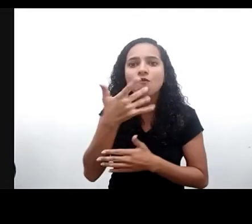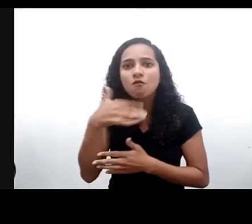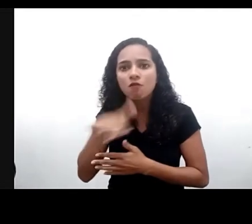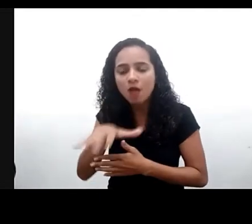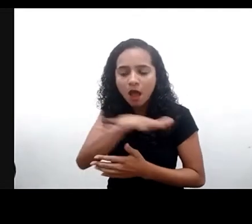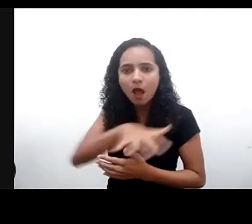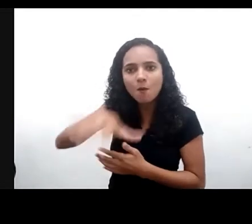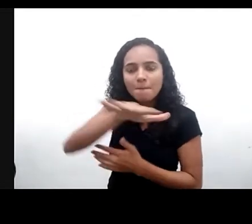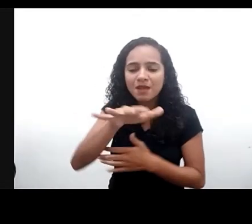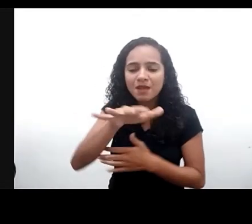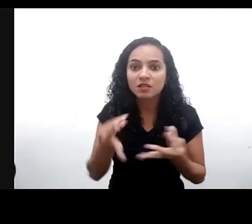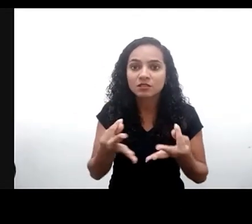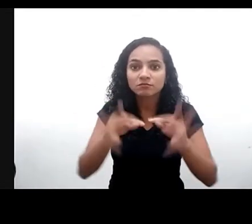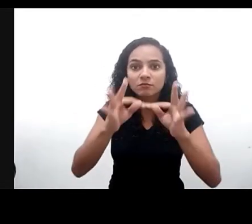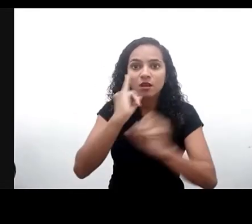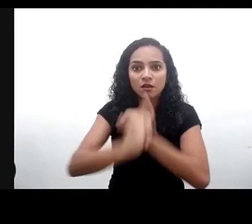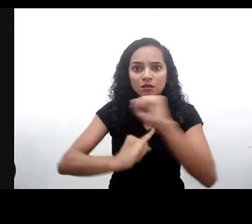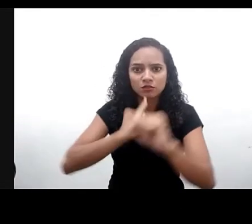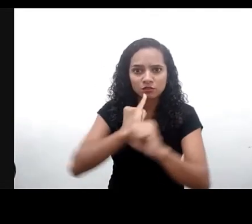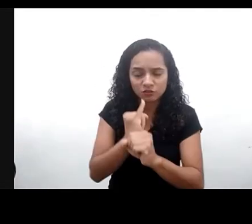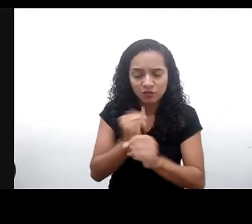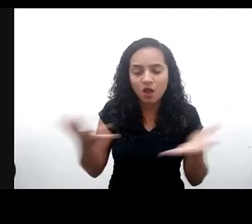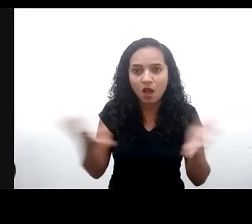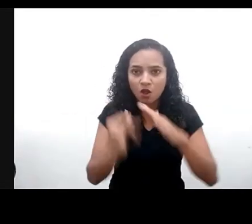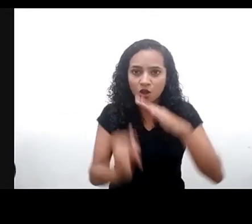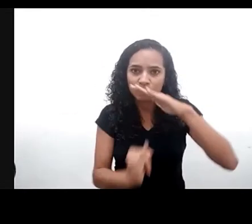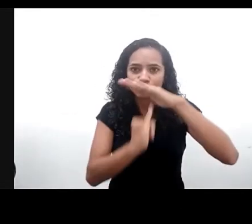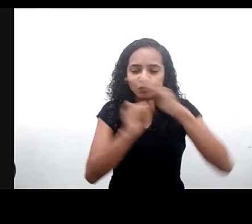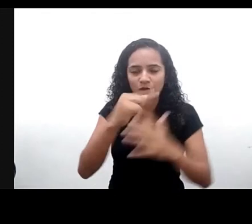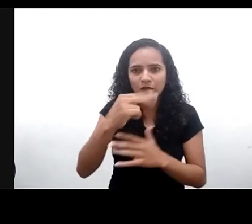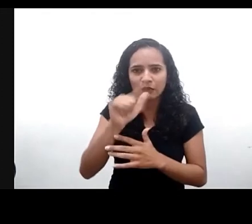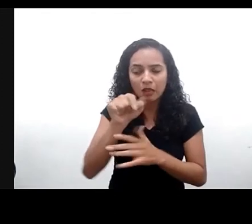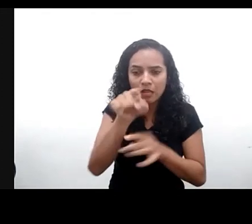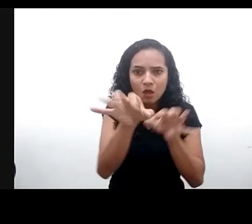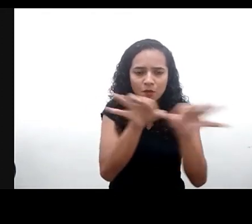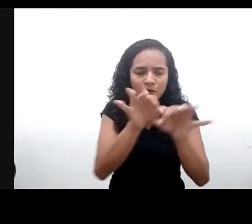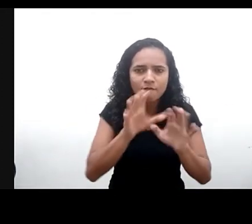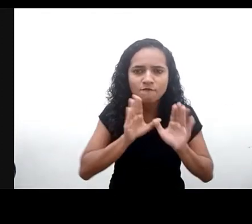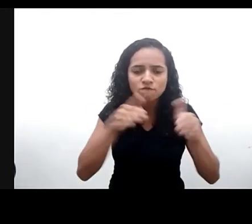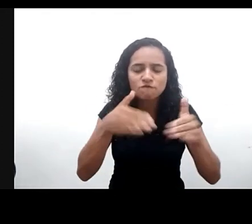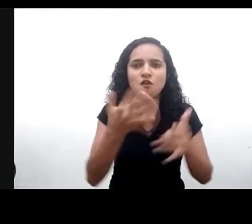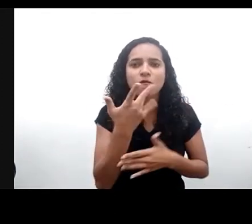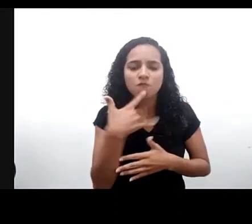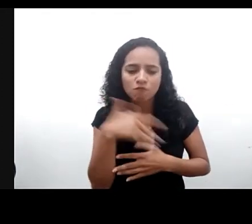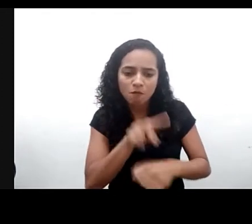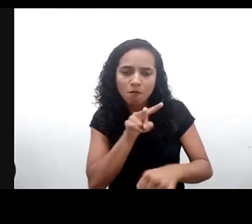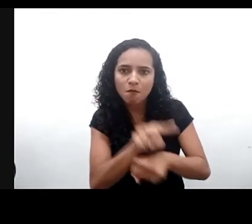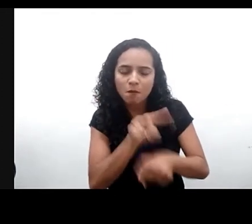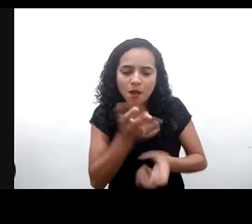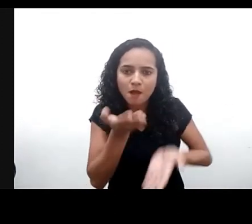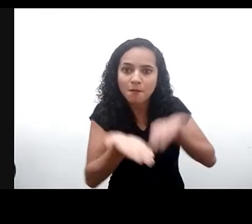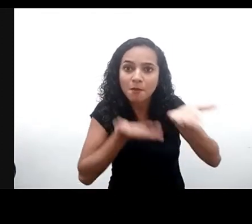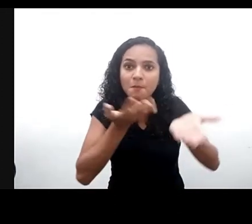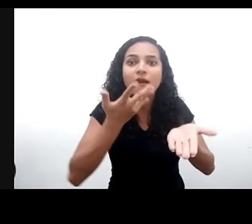digital. Venho falar, em nome do Instituto Alana, que é uma organização comprometida com a infância, que tem como missão honrar a criança,